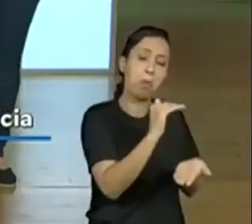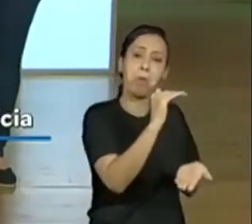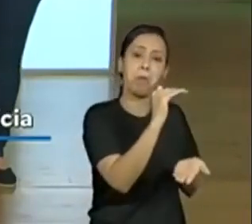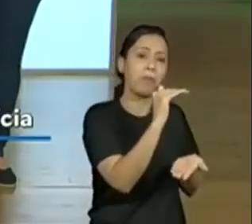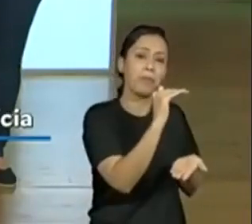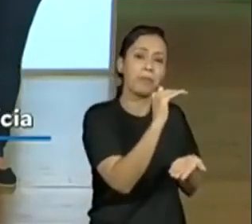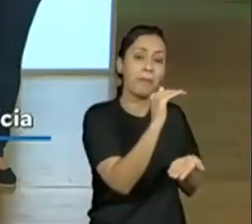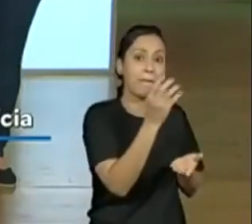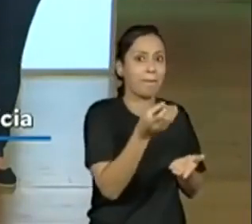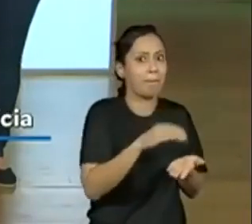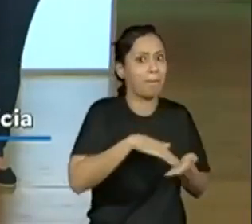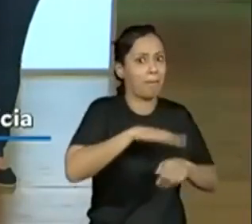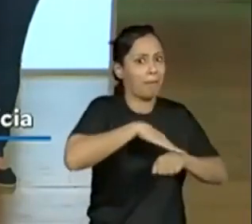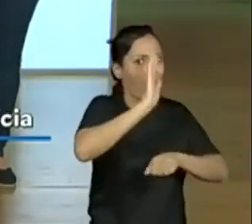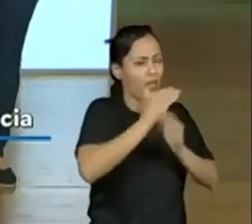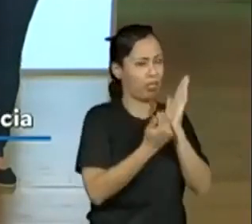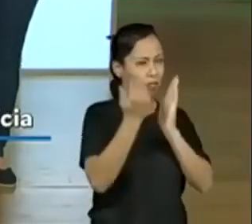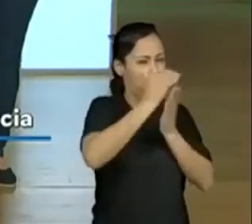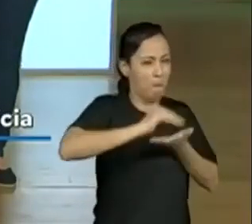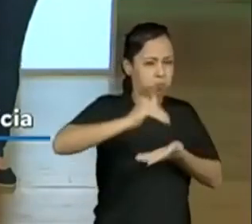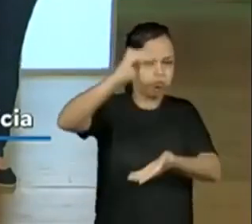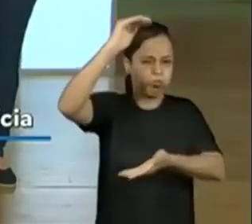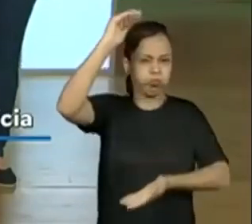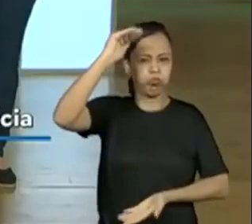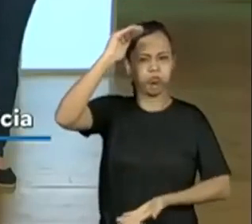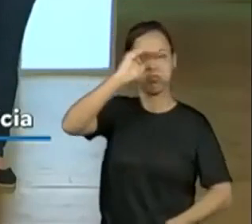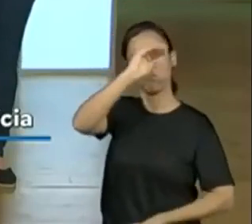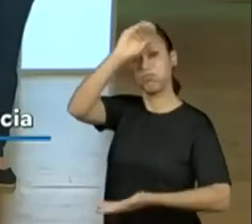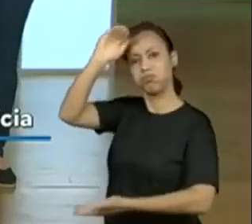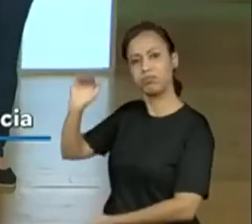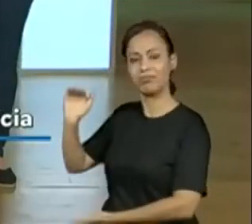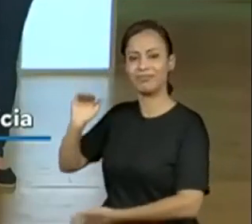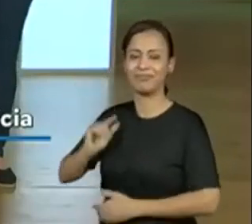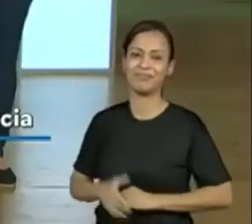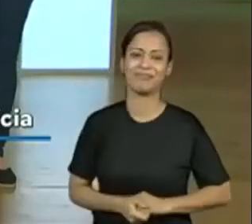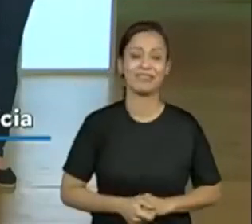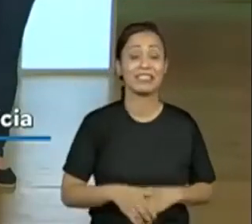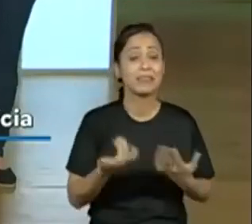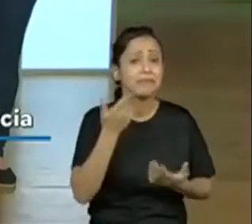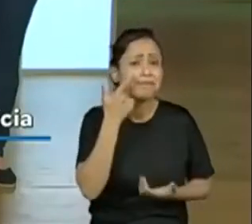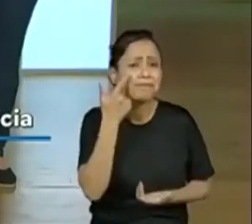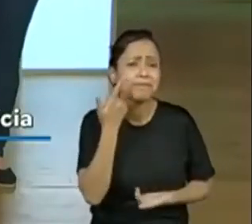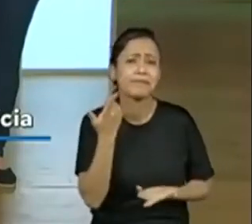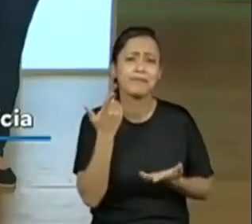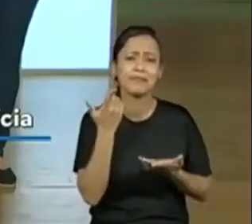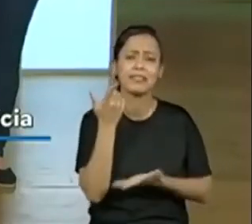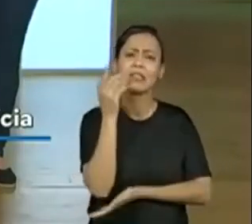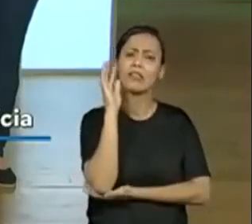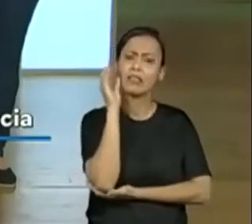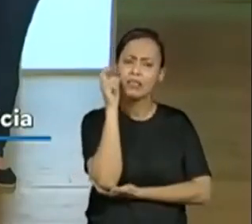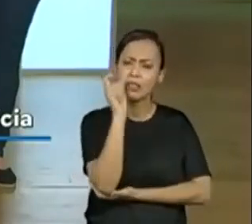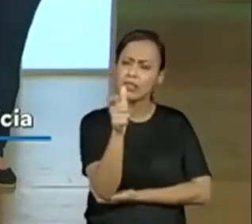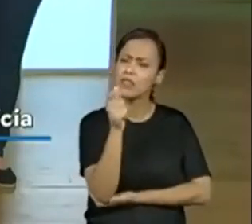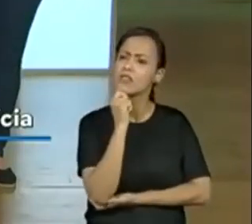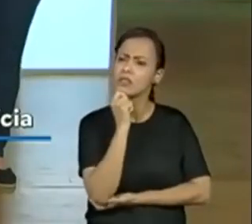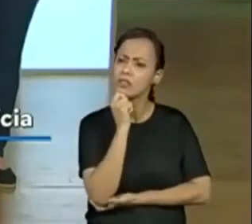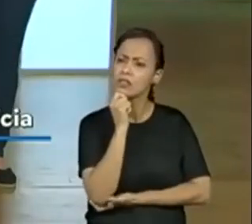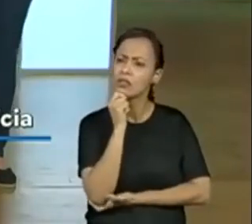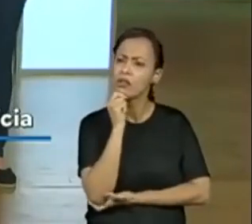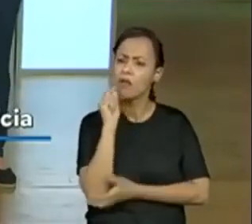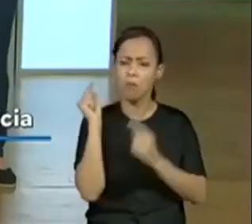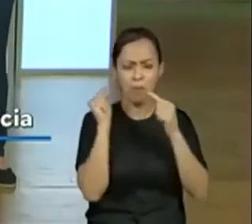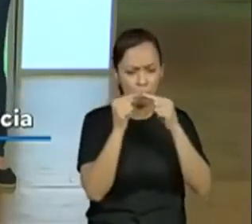chegamos até o final da leitura para descobrir o que ficamos curiosos lá no início, né? Olha que interessante quando as notícias fazem isso com a gente.